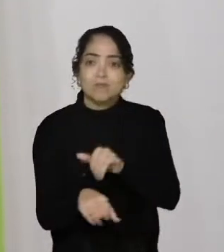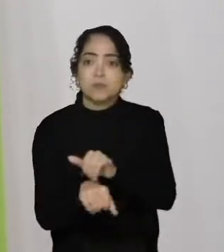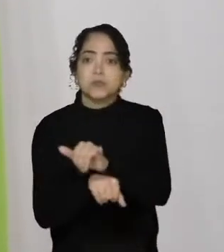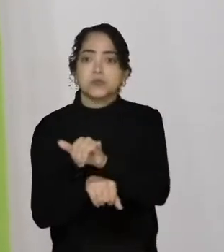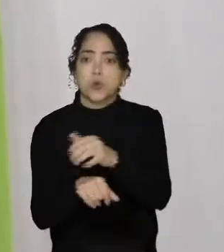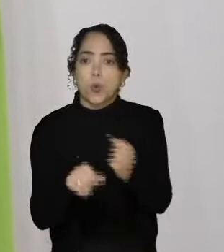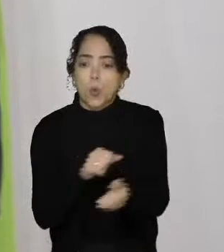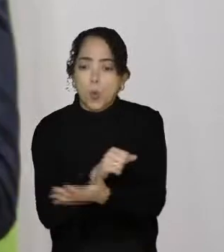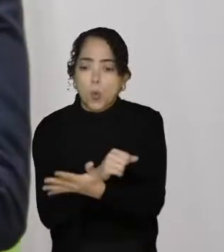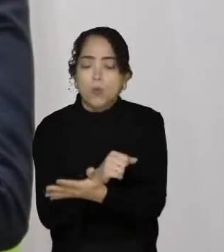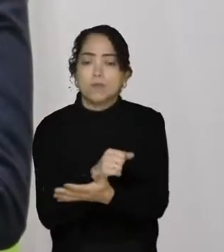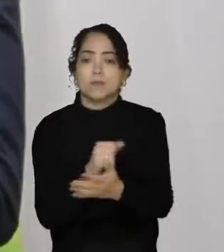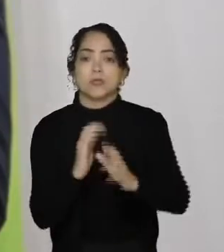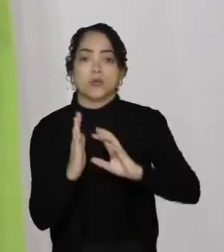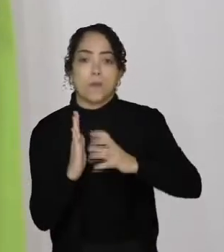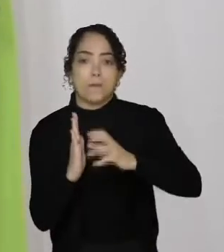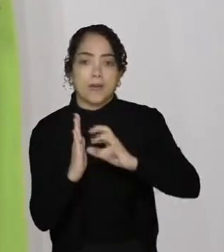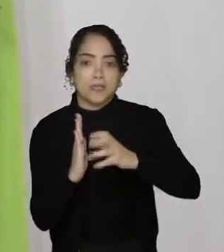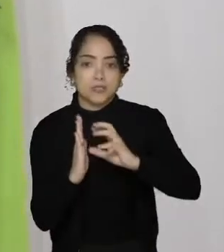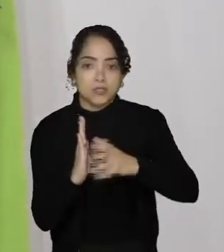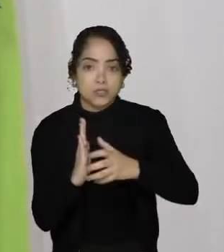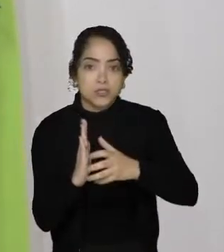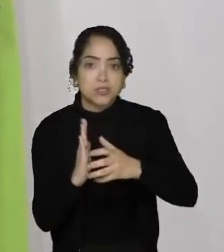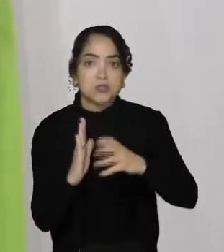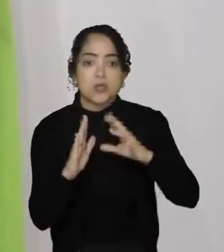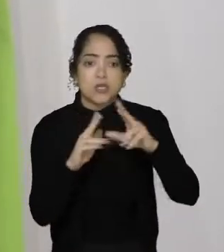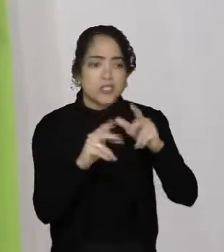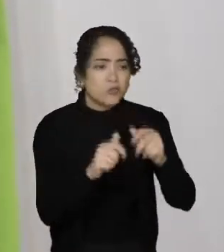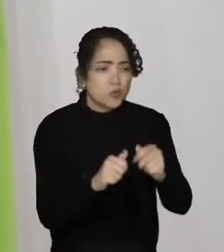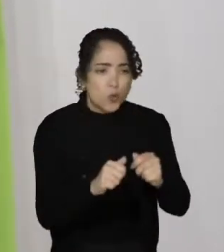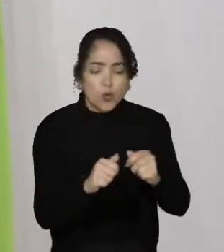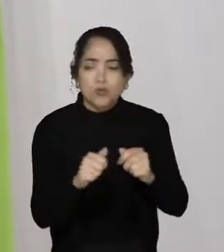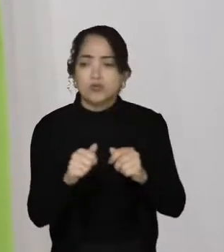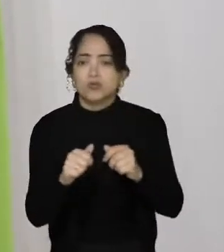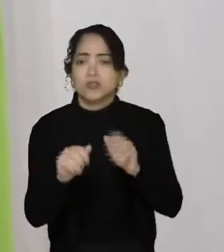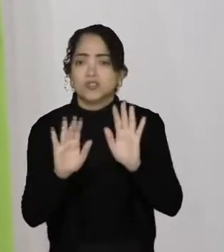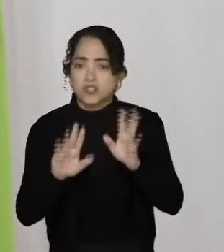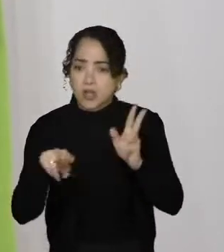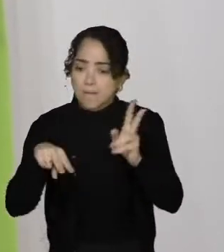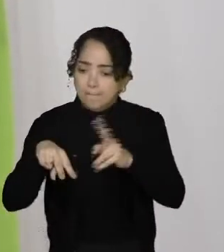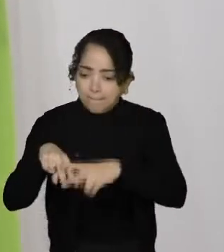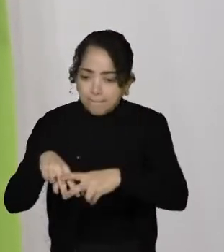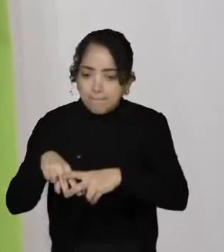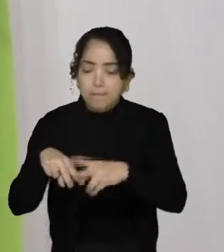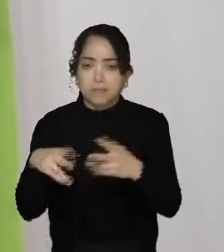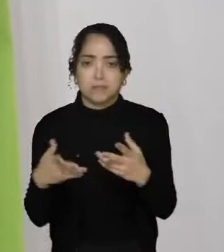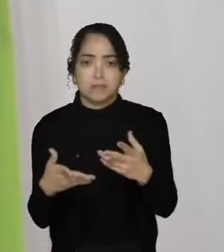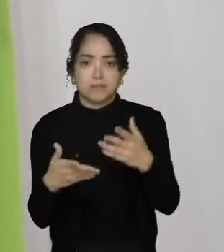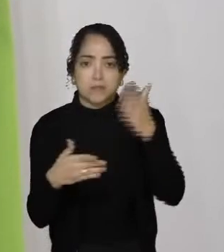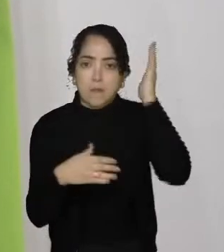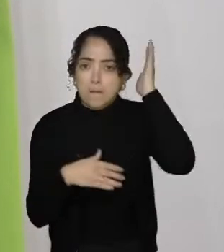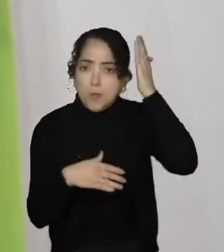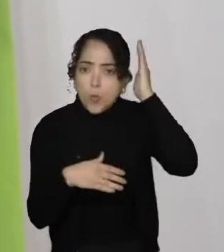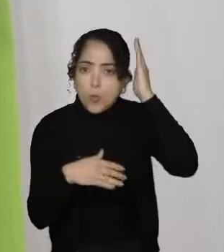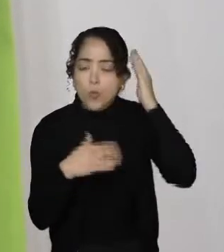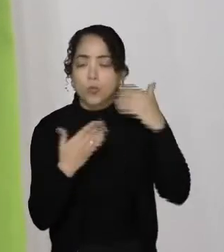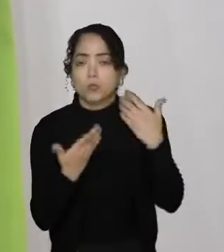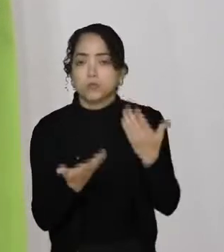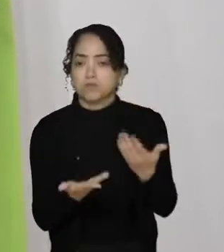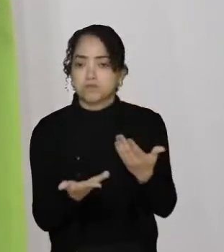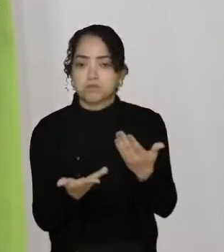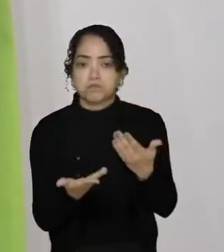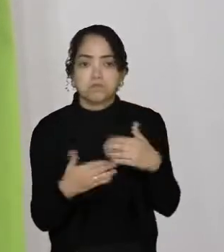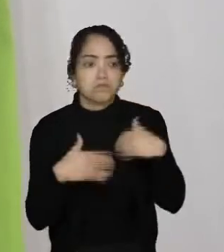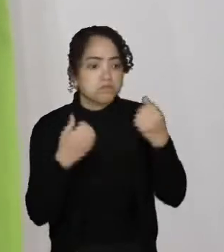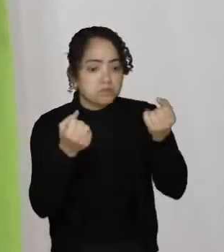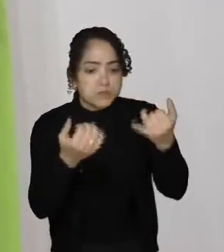Votar num partido que todo mundo foi preso. Não pode ser burro. Não tem outra